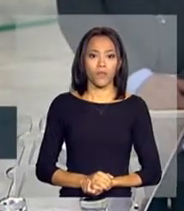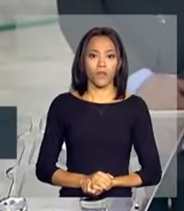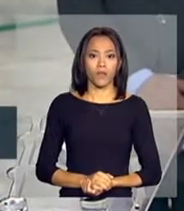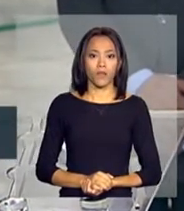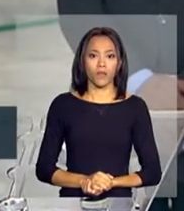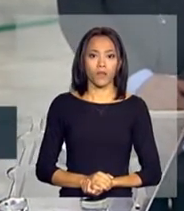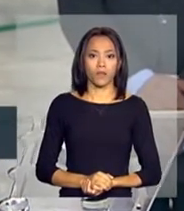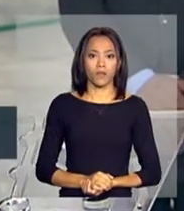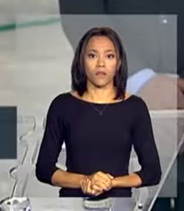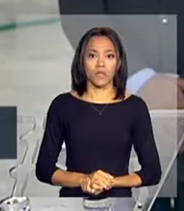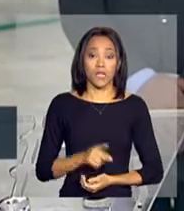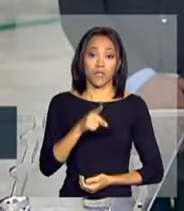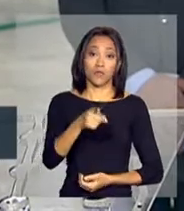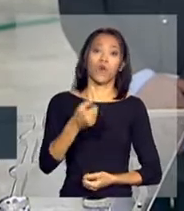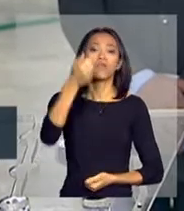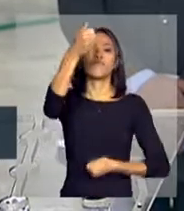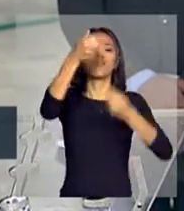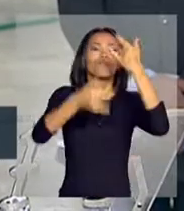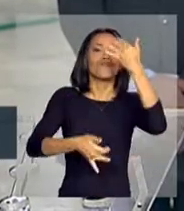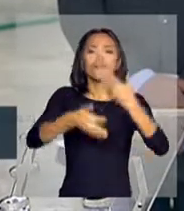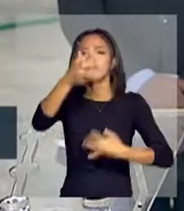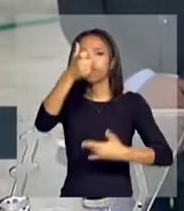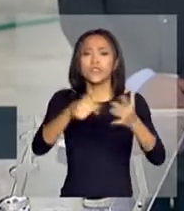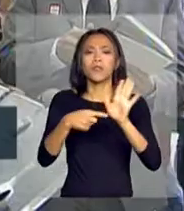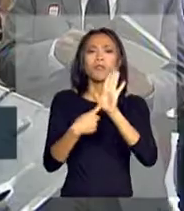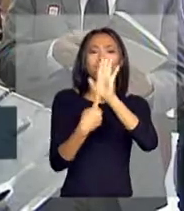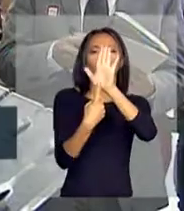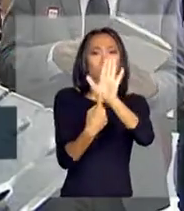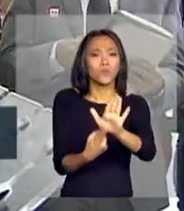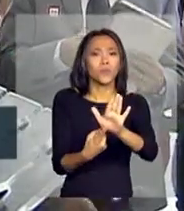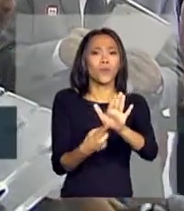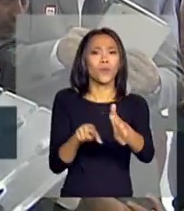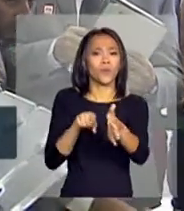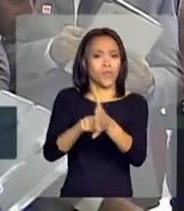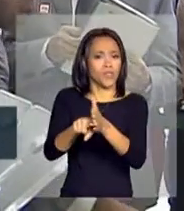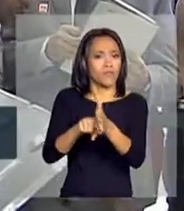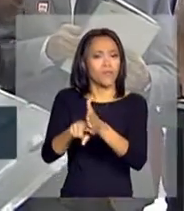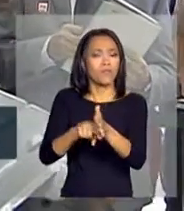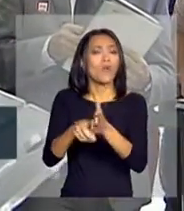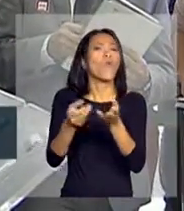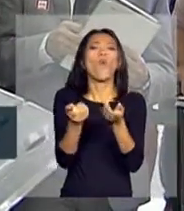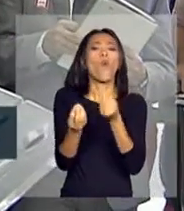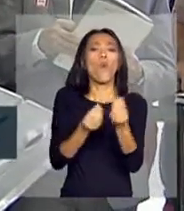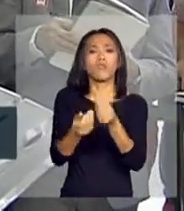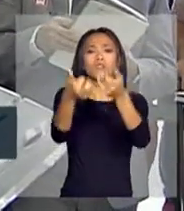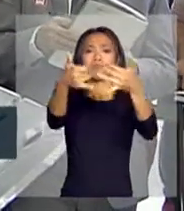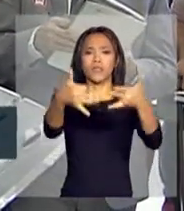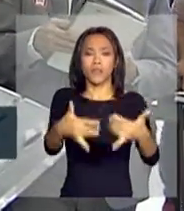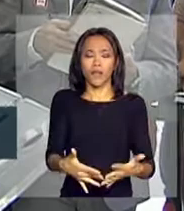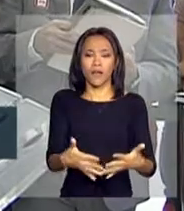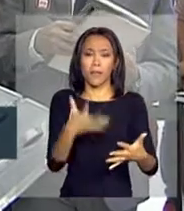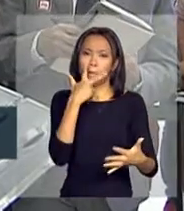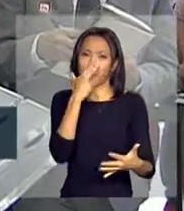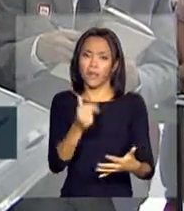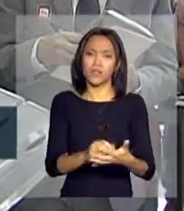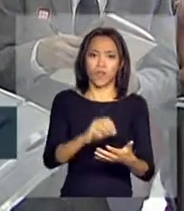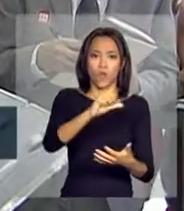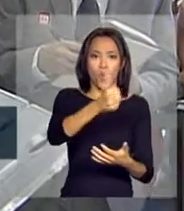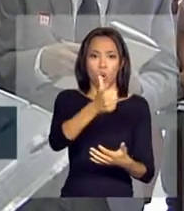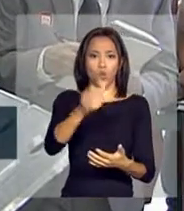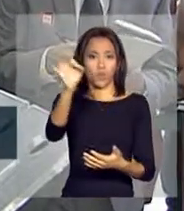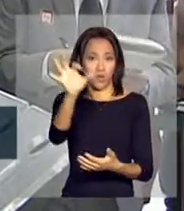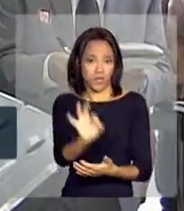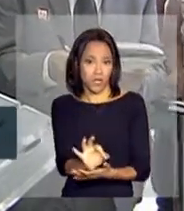Na sua apresentação, a senhora mostrou dados da PNAD. A senhora poderia explicar esses dados? Pelo que eu entendi, tem 11%